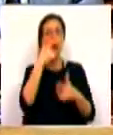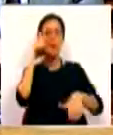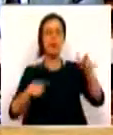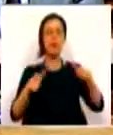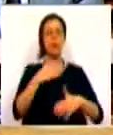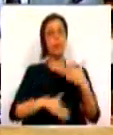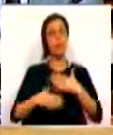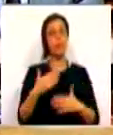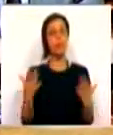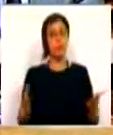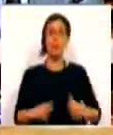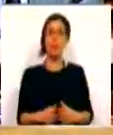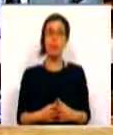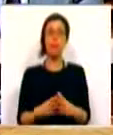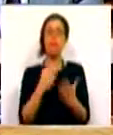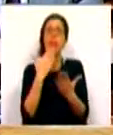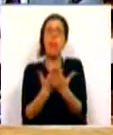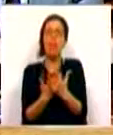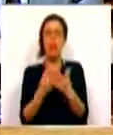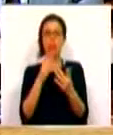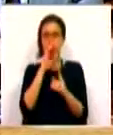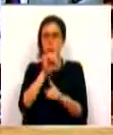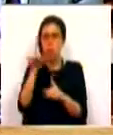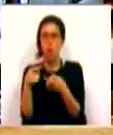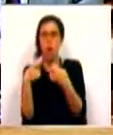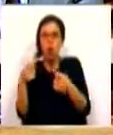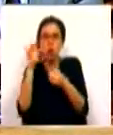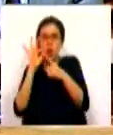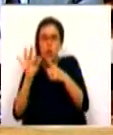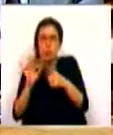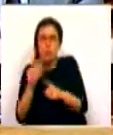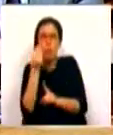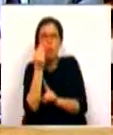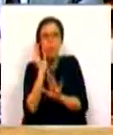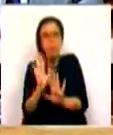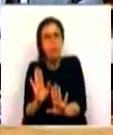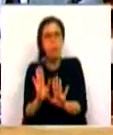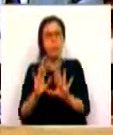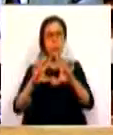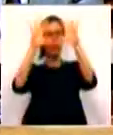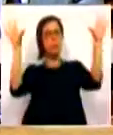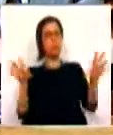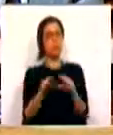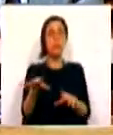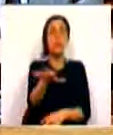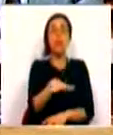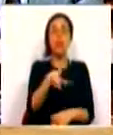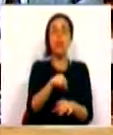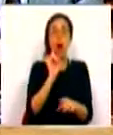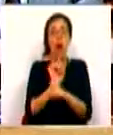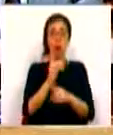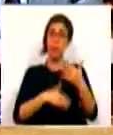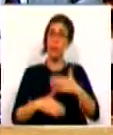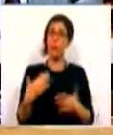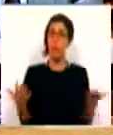deficiência, compensar custos específicos advindos na generalidade da situação de